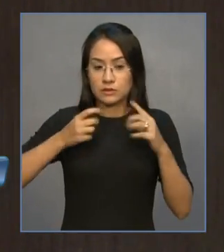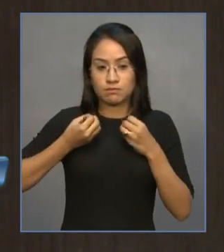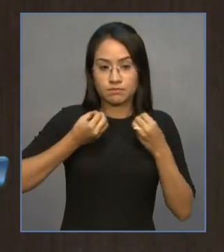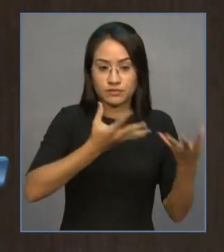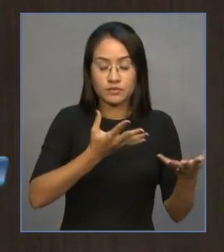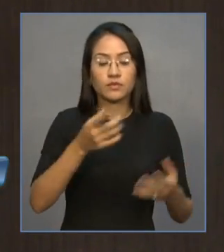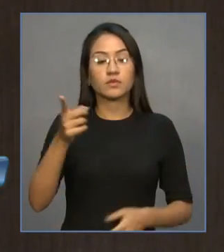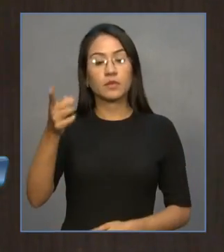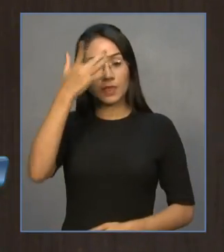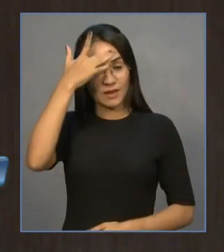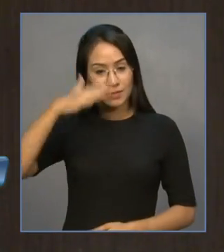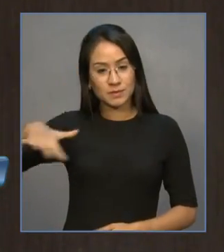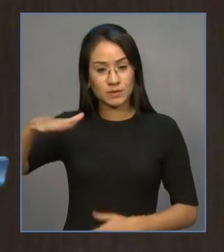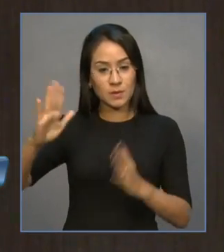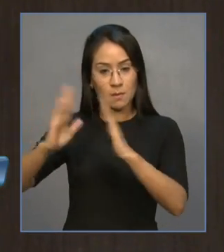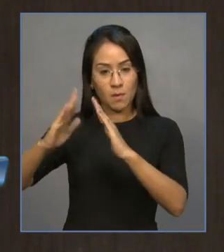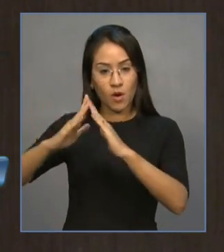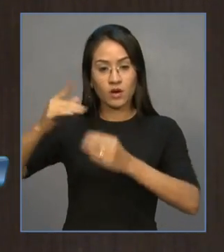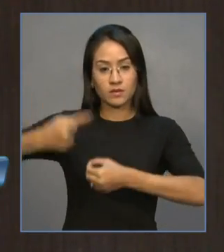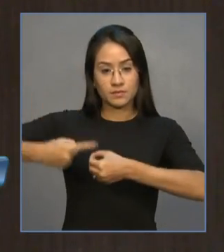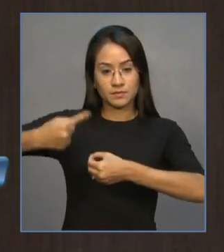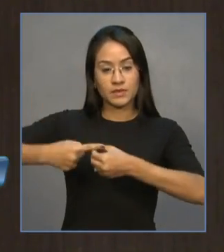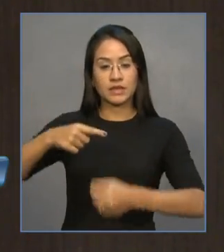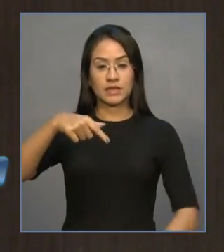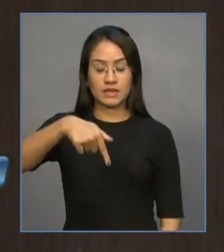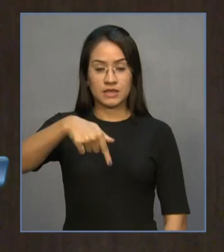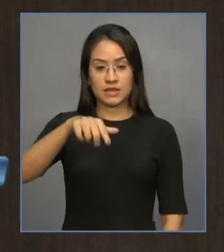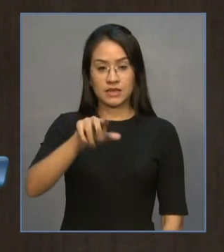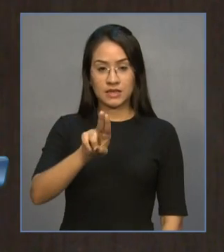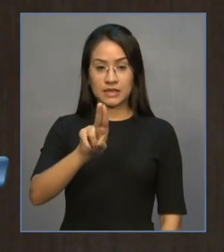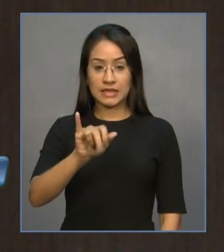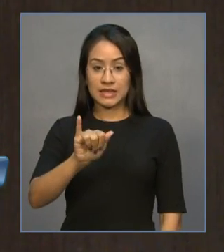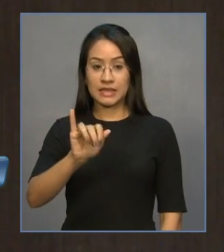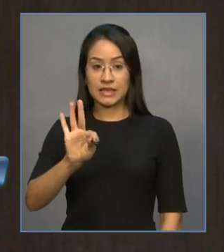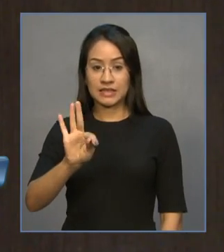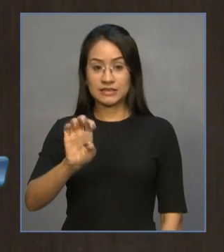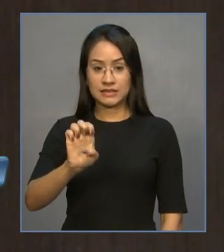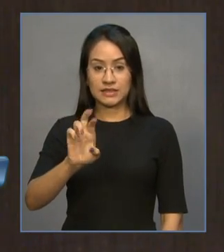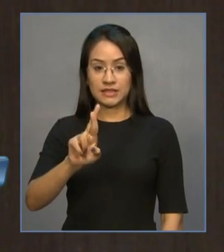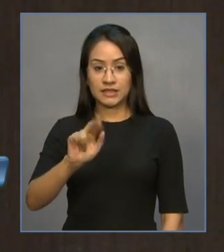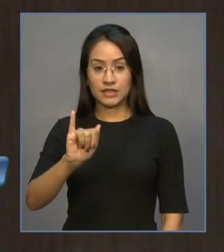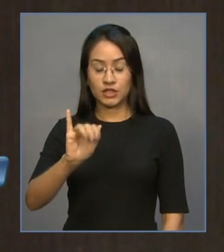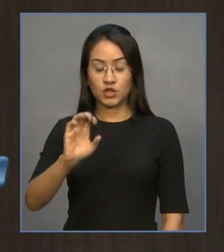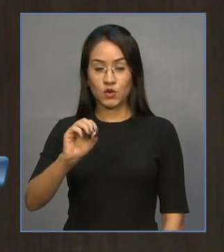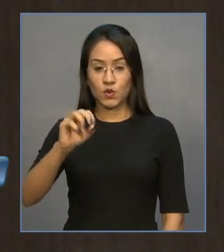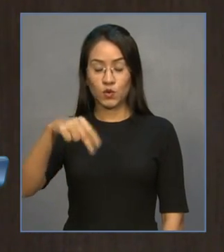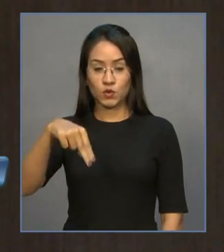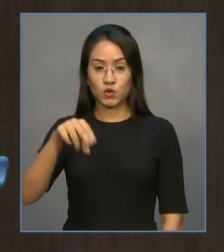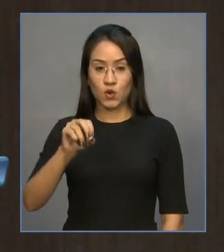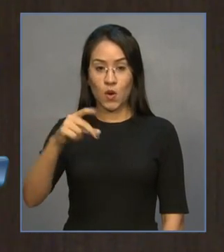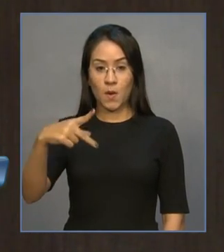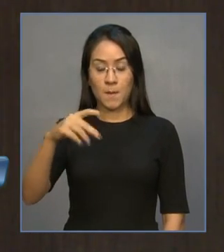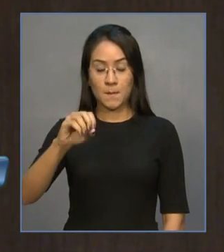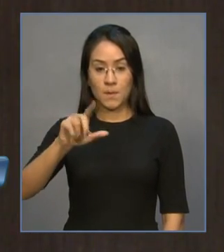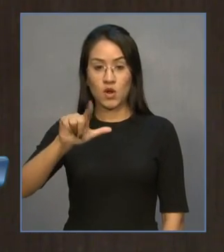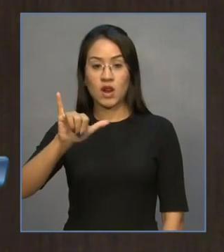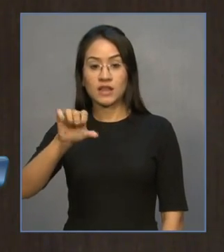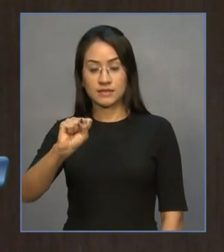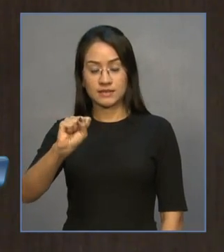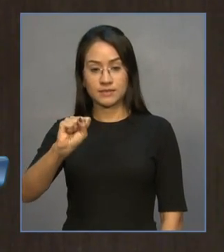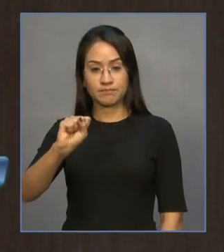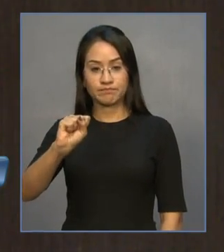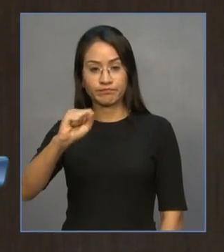Quitarianópolis, eles nos procuram, procuraram aqui o escritório de direitos humanos e assessoria jurídica popular, o Frei Tito,